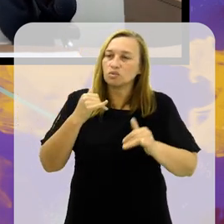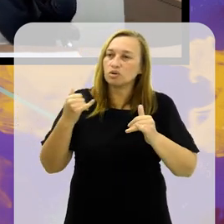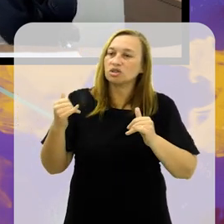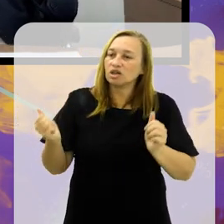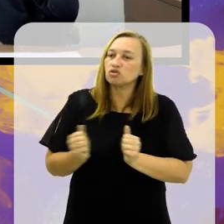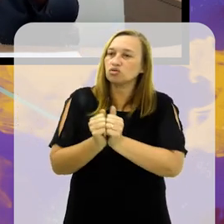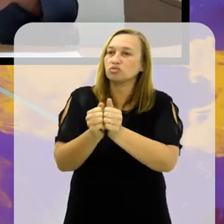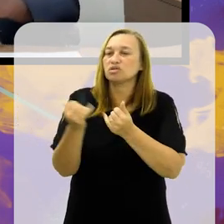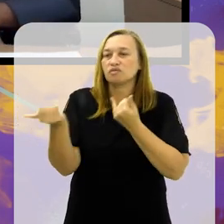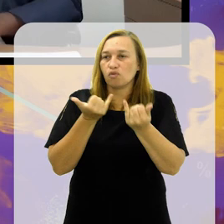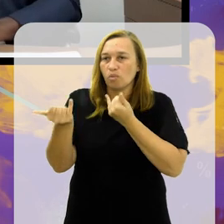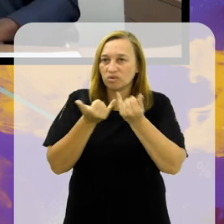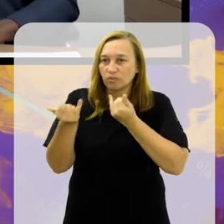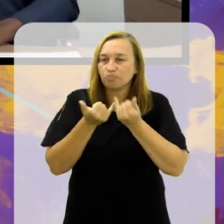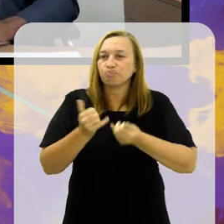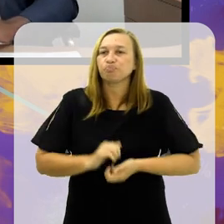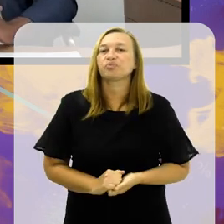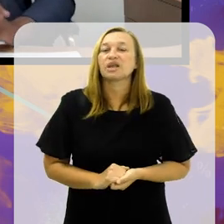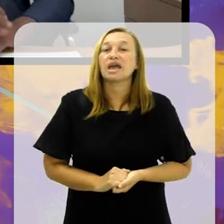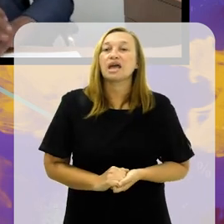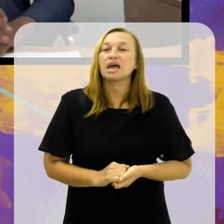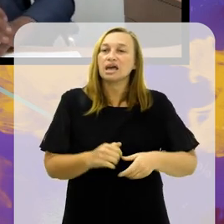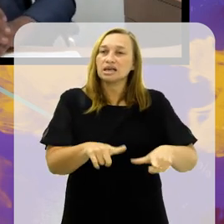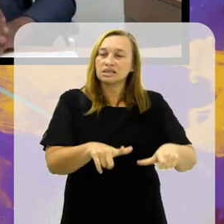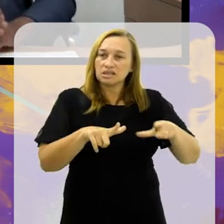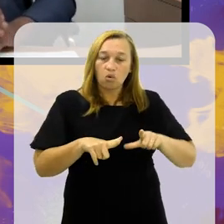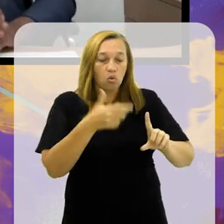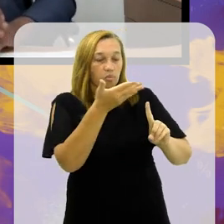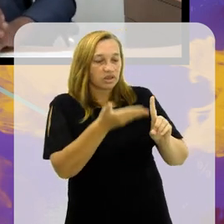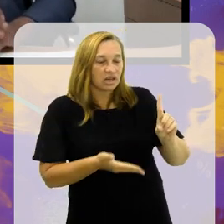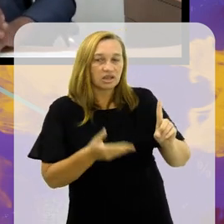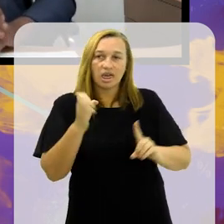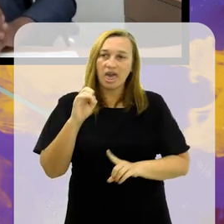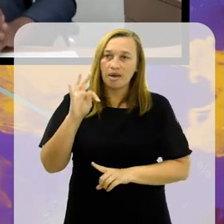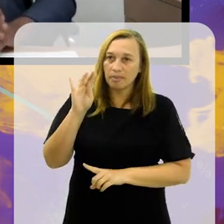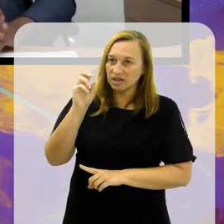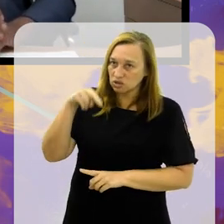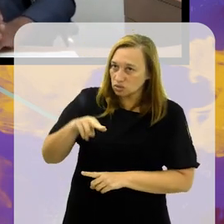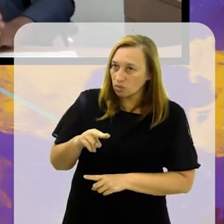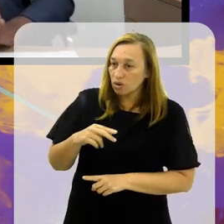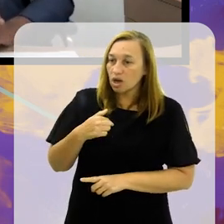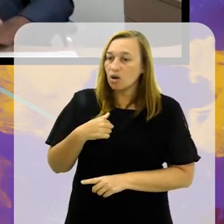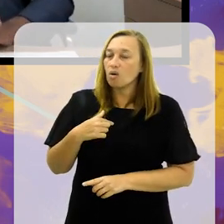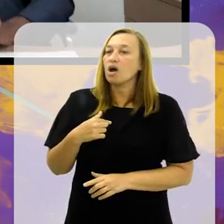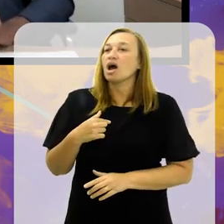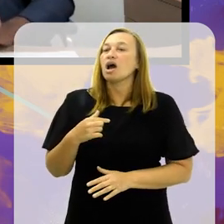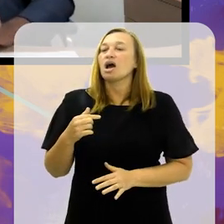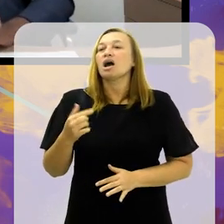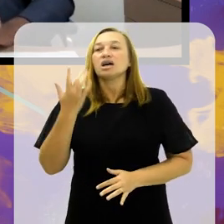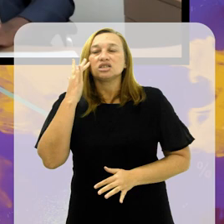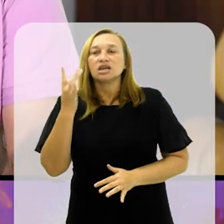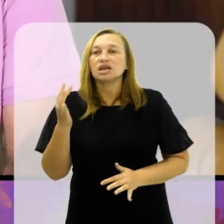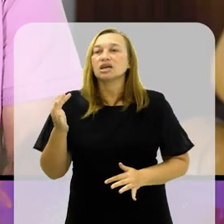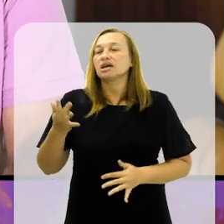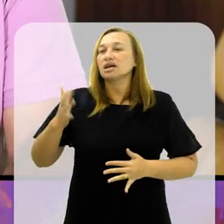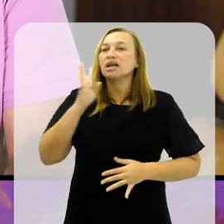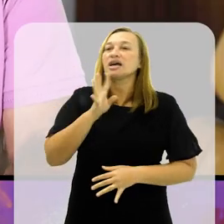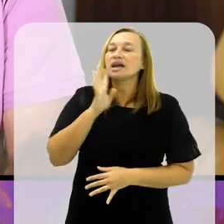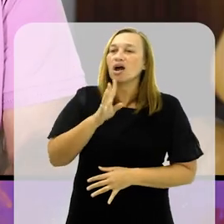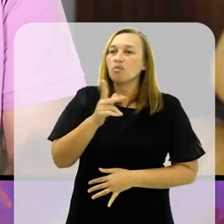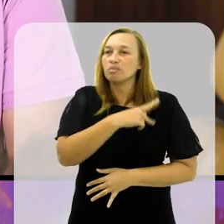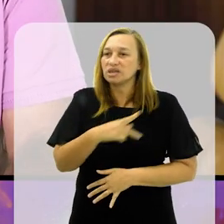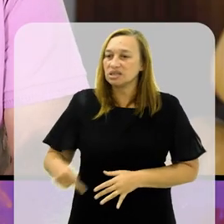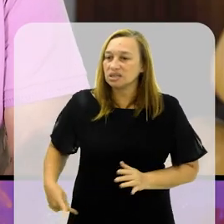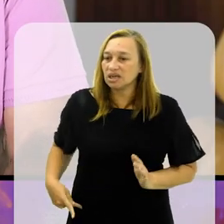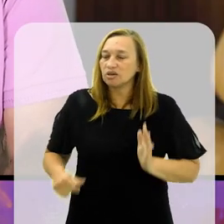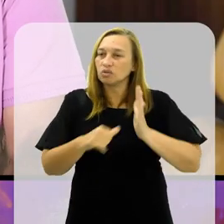desse processo de informação. Além dessa homenagem do Emerson, que eu achei muito bacana e muito pertinente, o presidente do